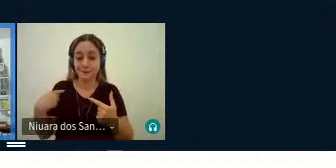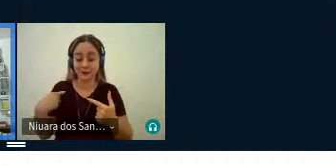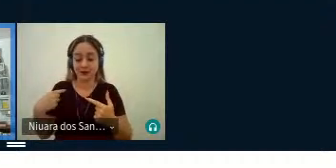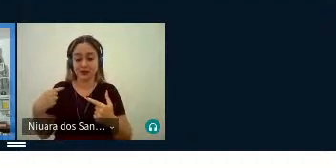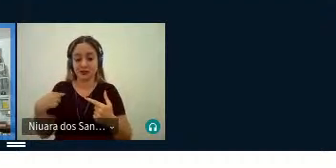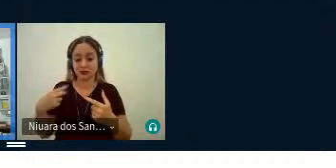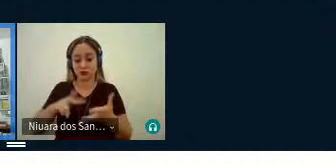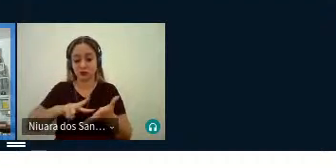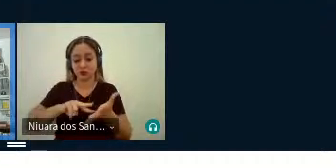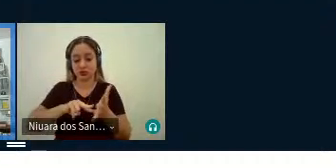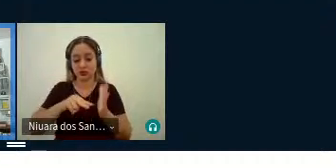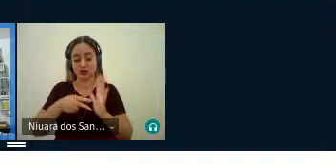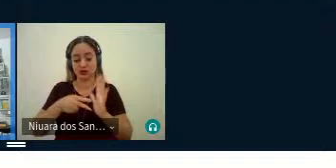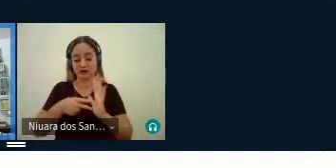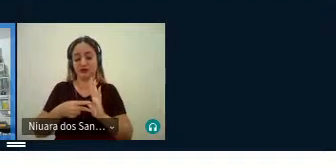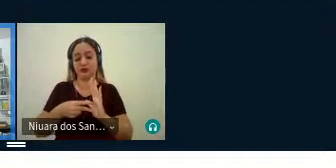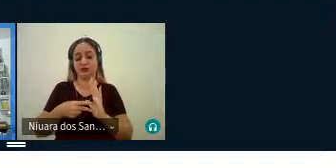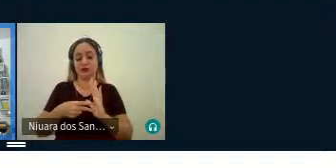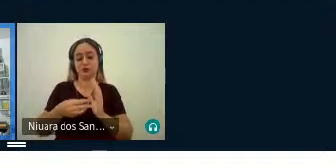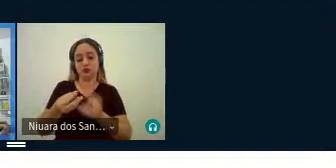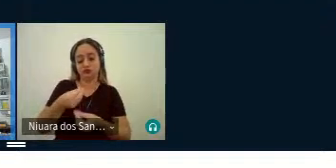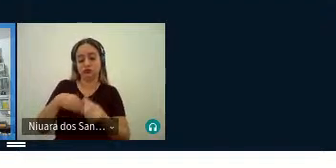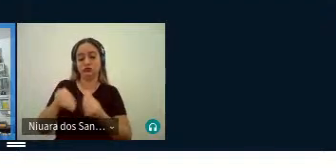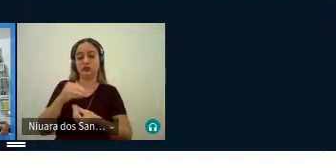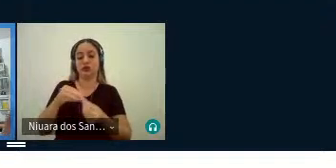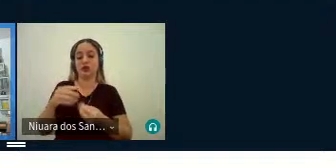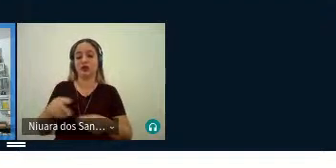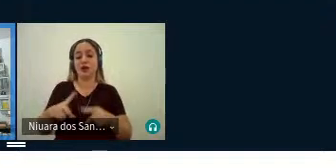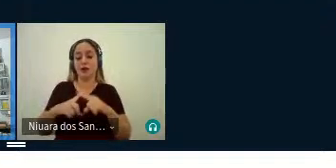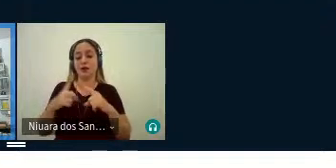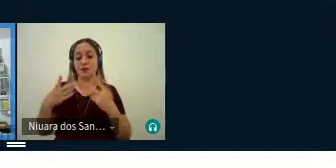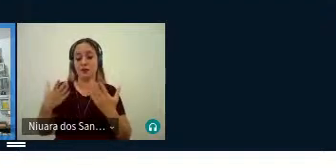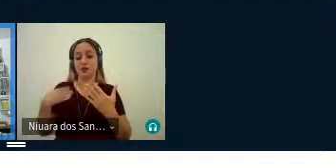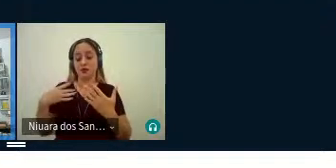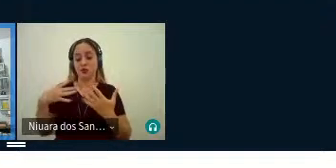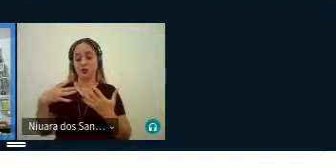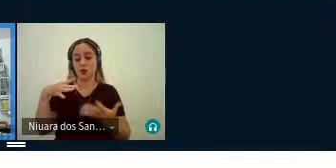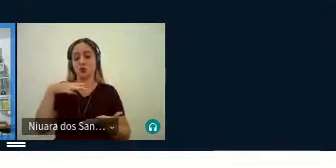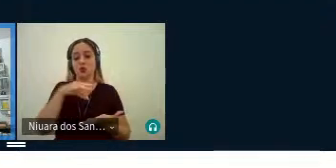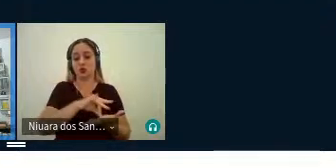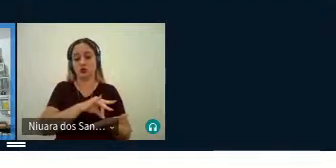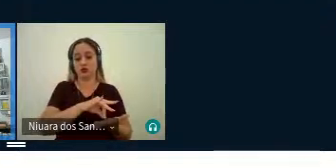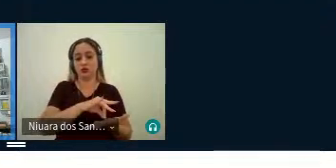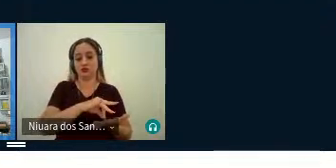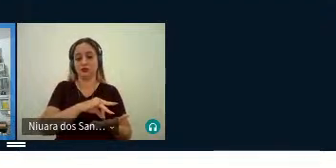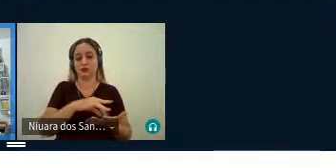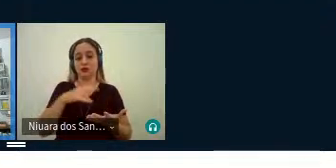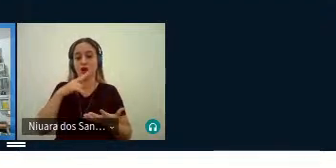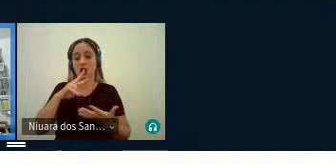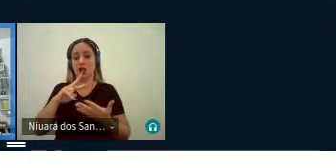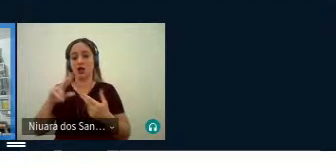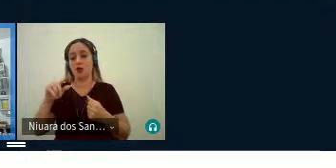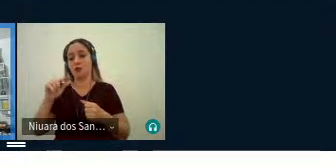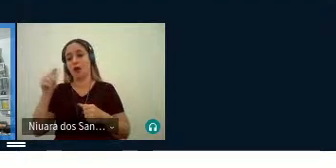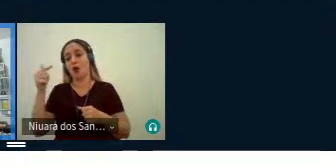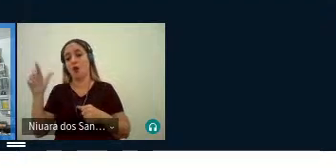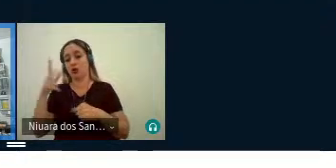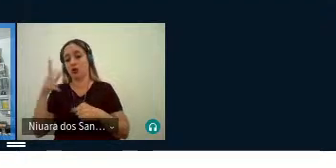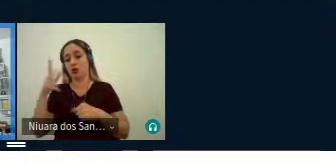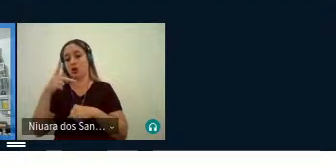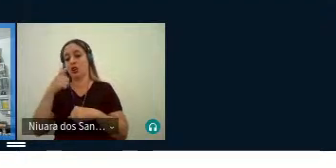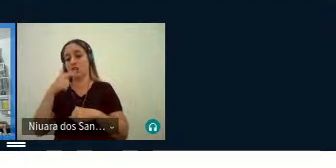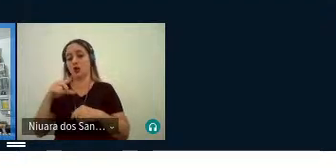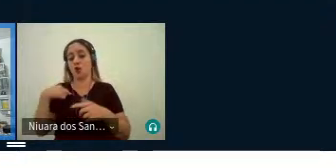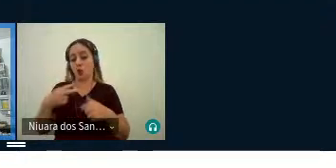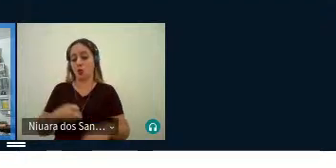sentidos, mas, tanto para onde a língua foi, como ela permanece aqui,